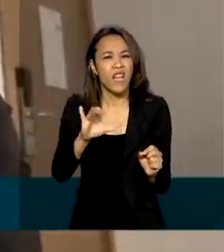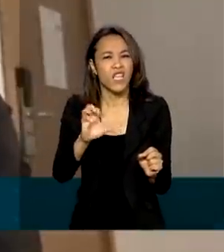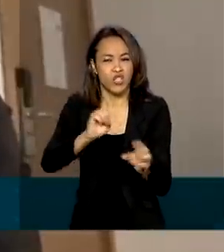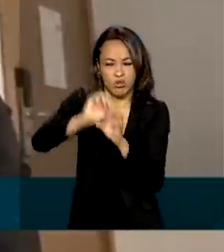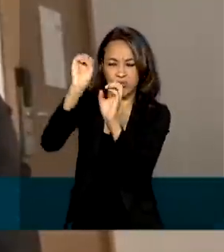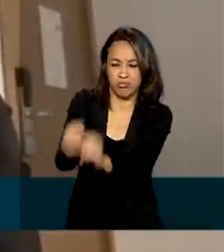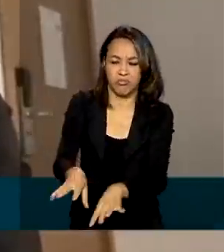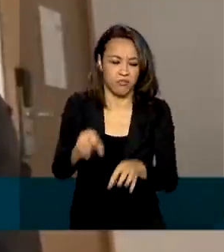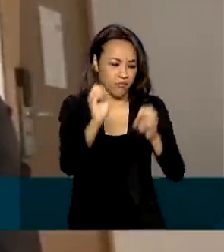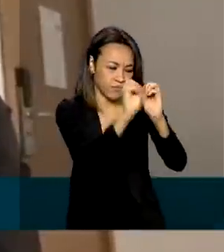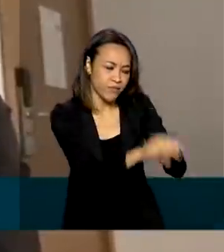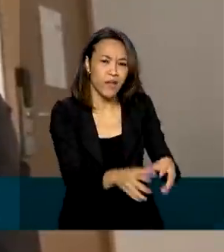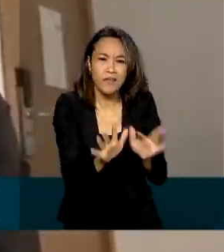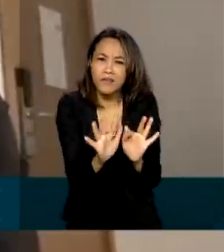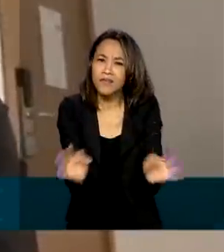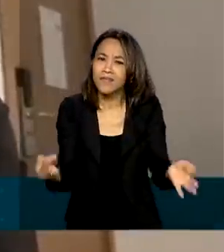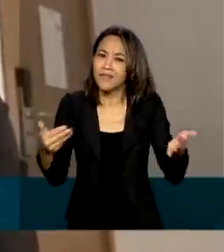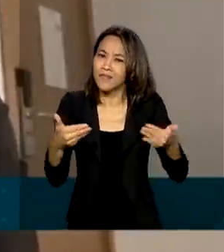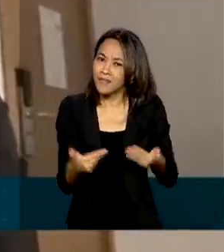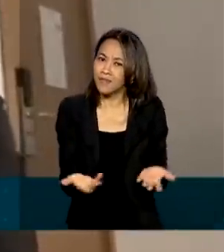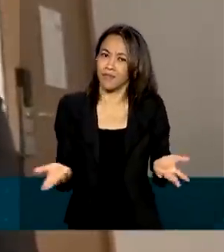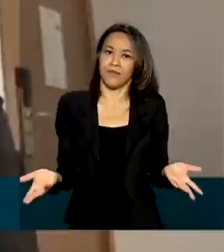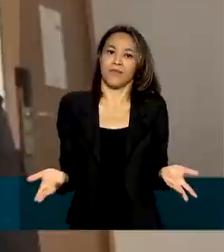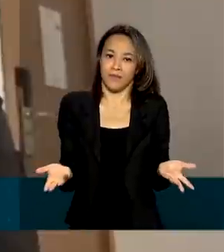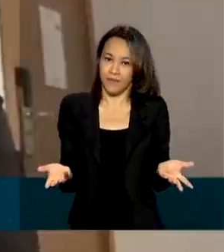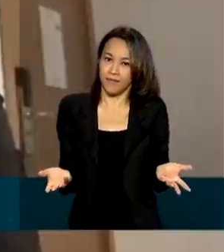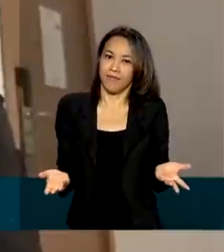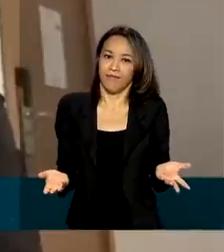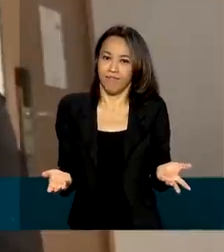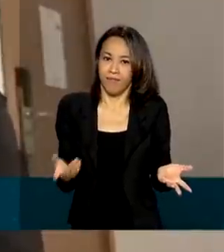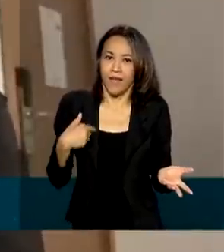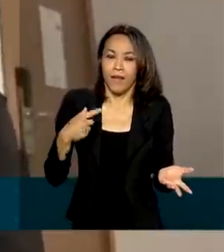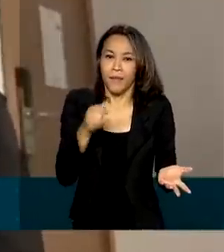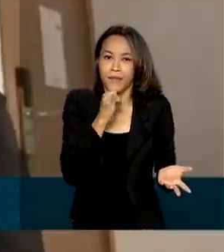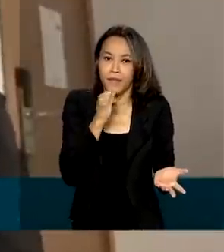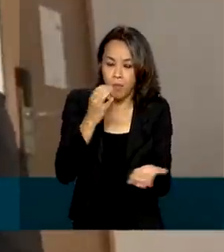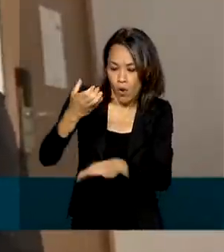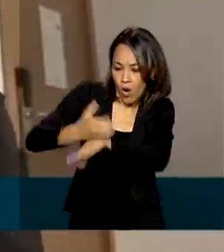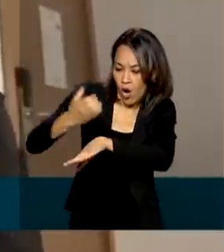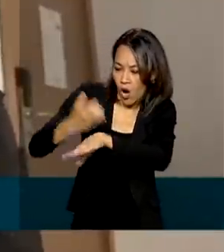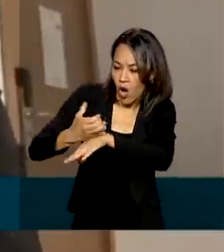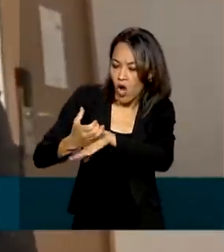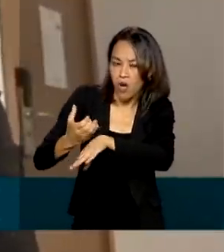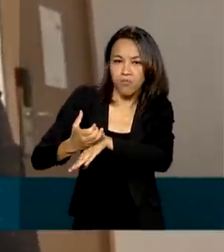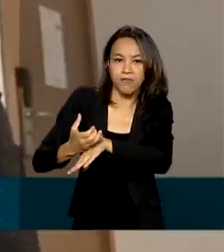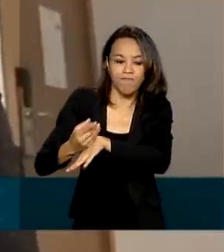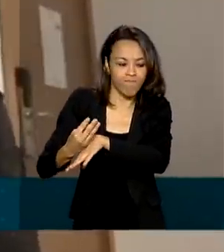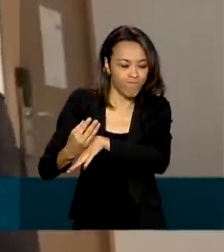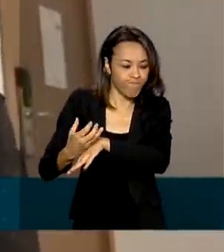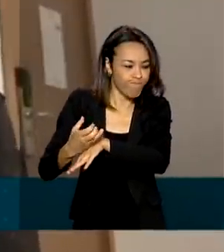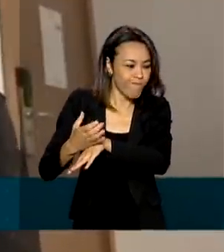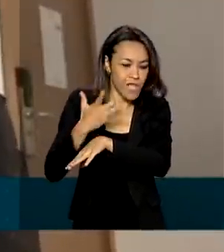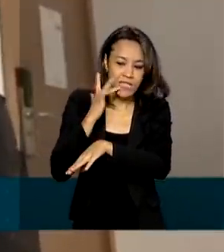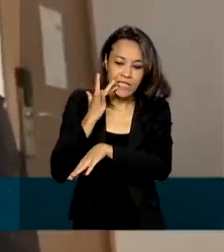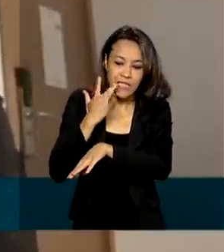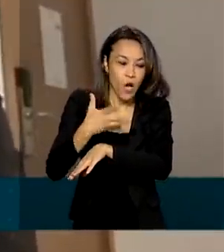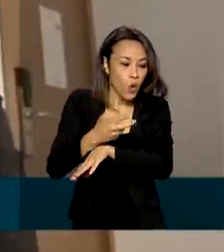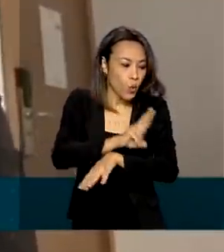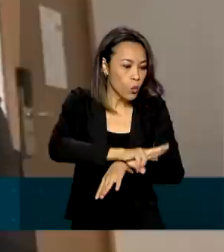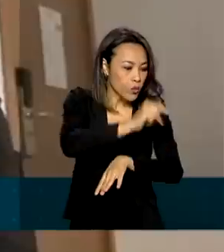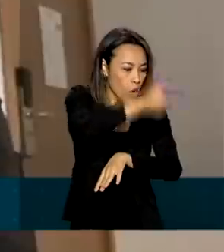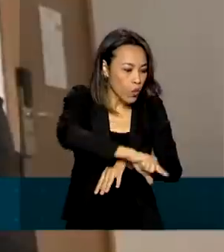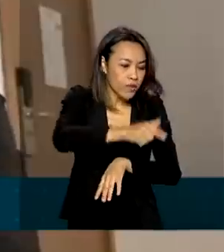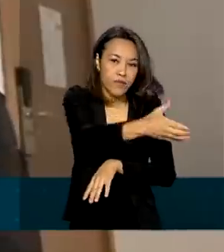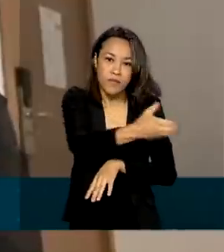É uma coisa simples, tá? Em vez de trabalhar com um copo descartável, usa alguma coisa reutilizável e para